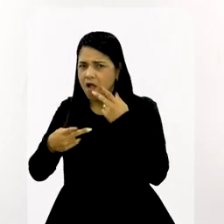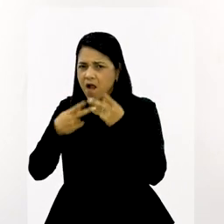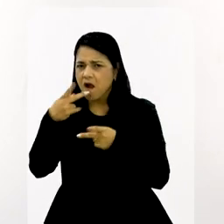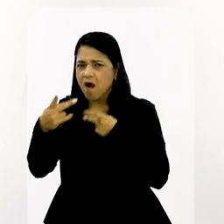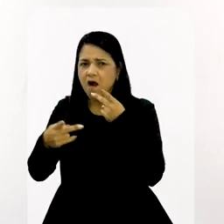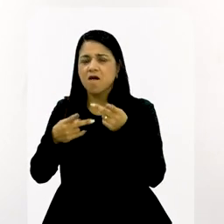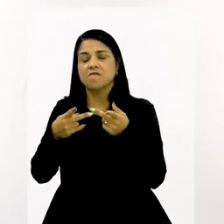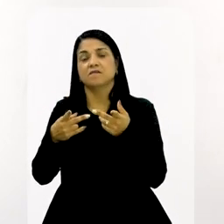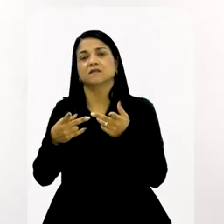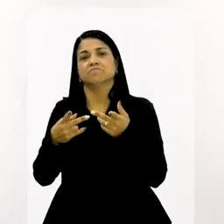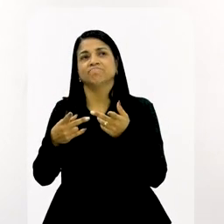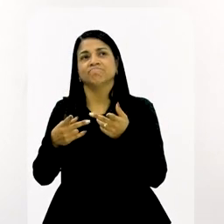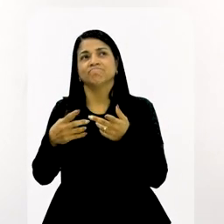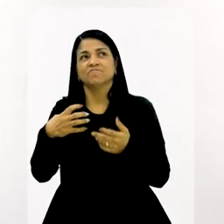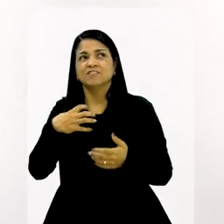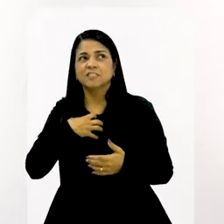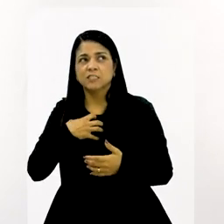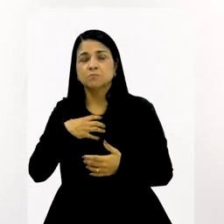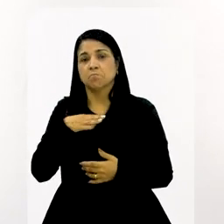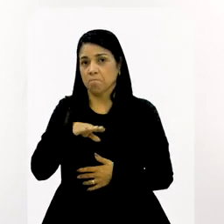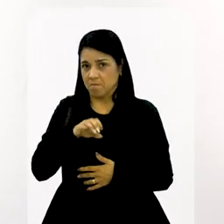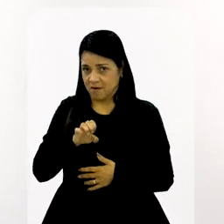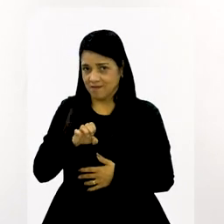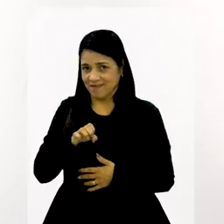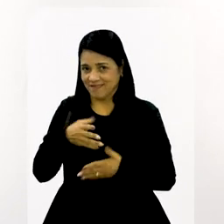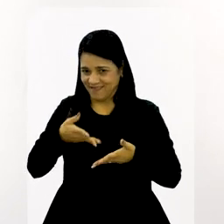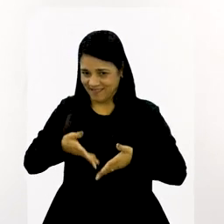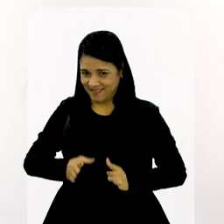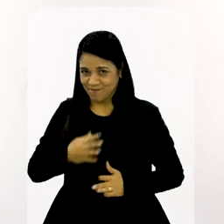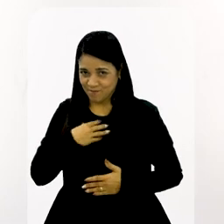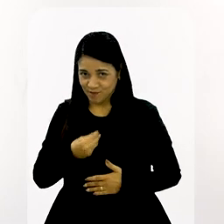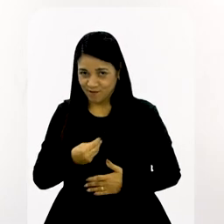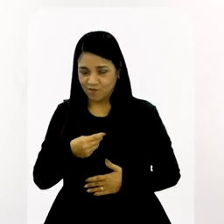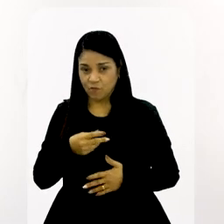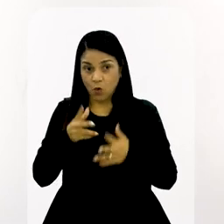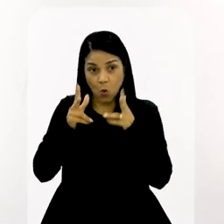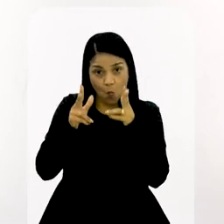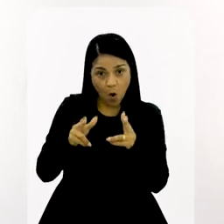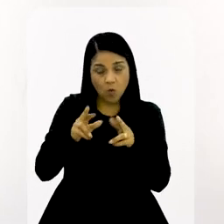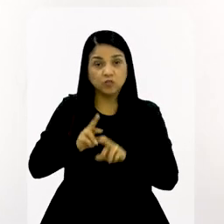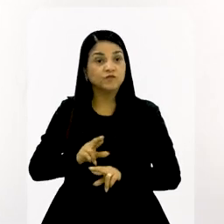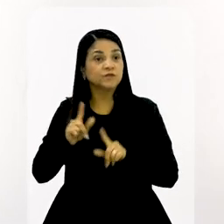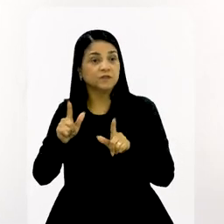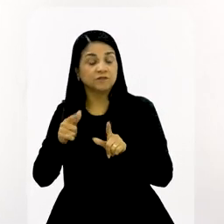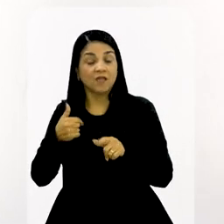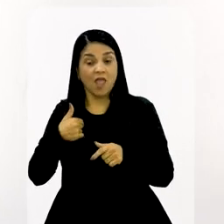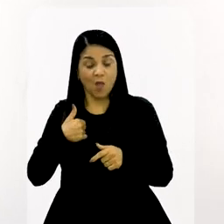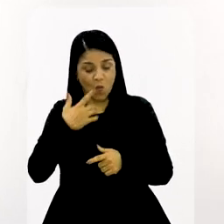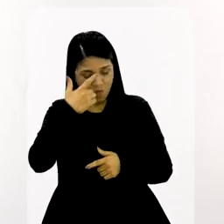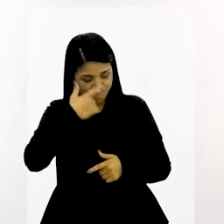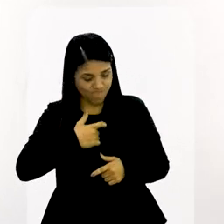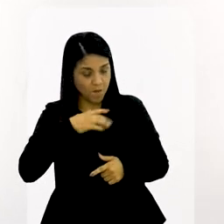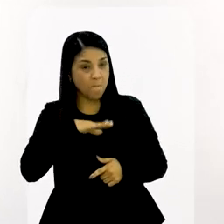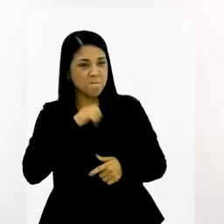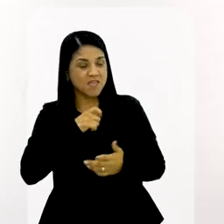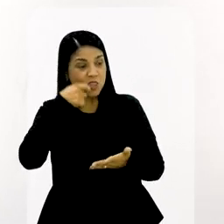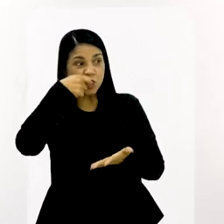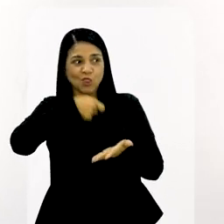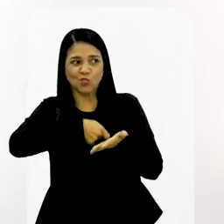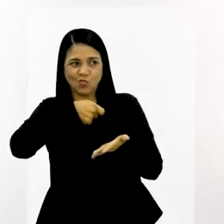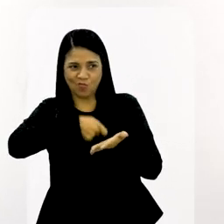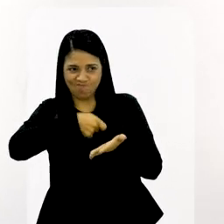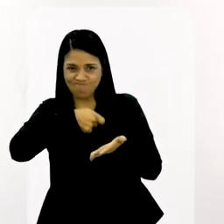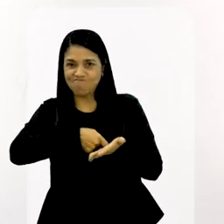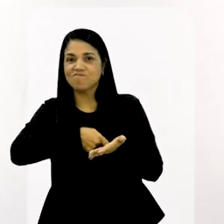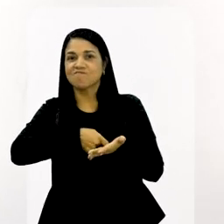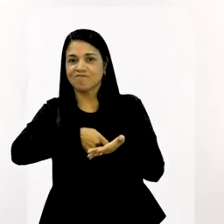sobre esse sentimento de ser mãe. Foi igual ou foi diferente? É, eu sou uma mãe dura. Então,